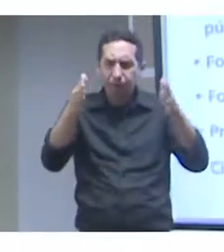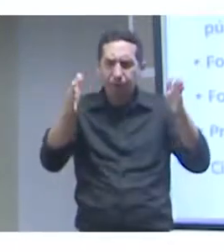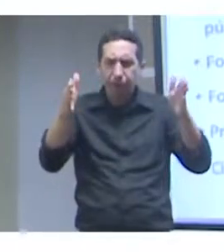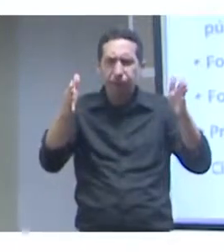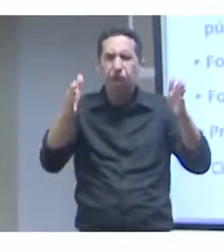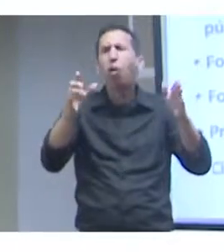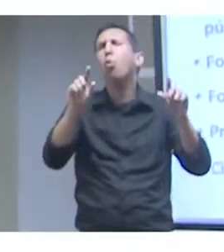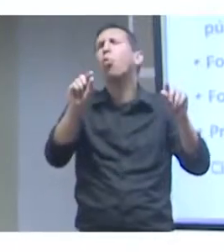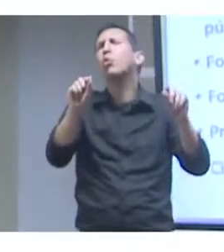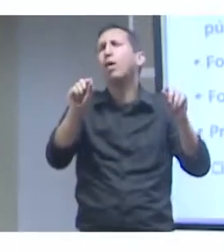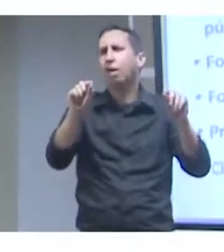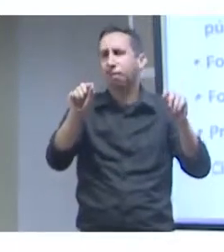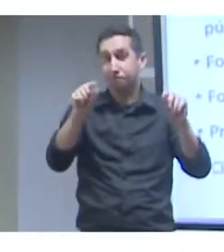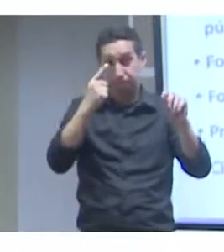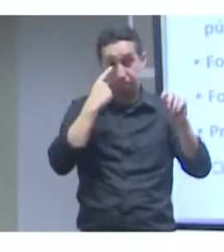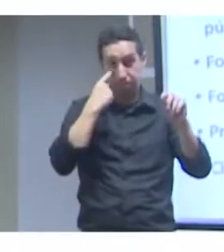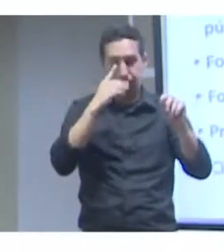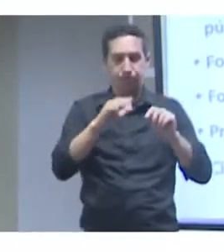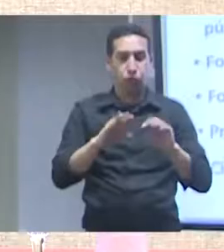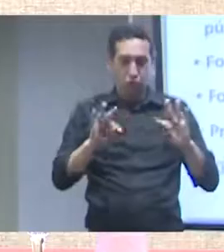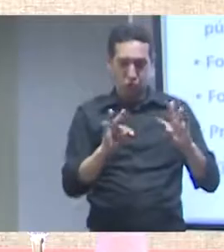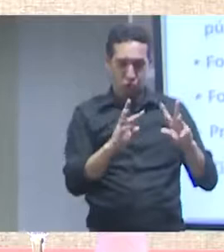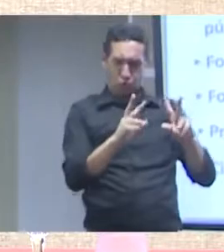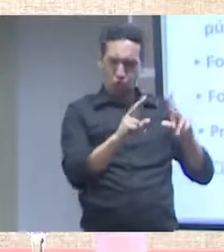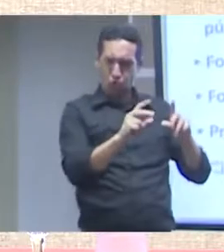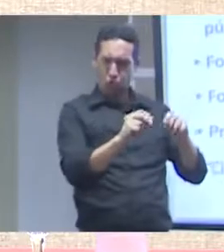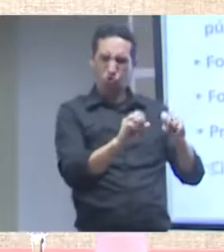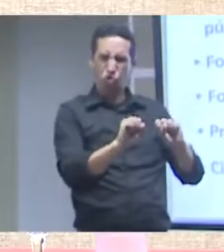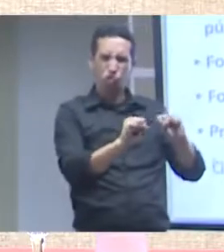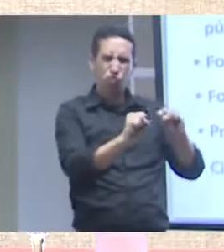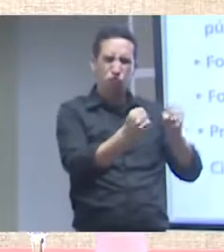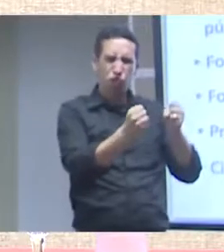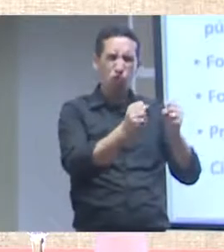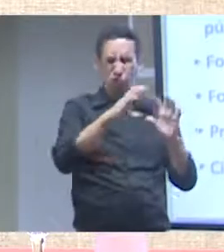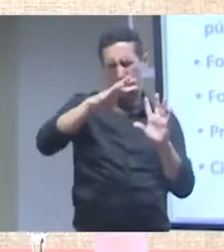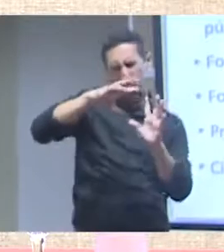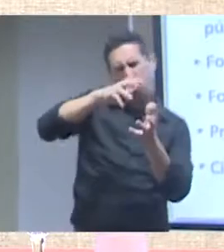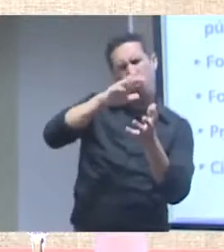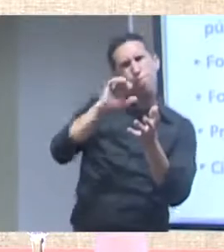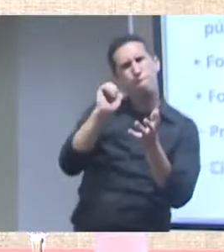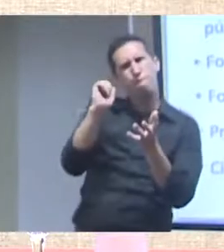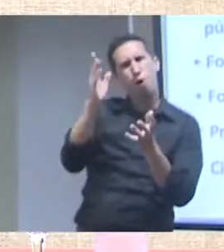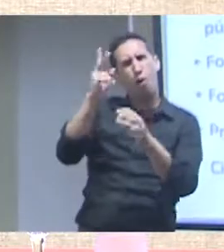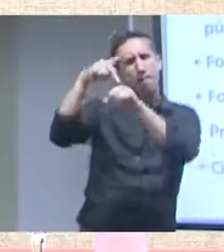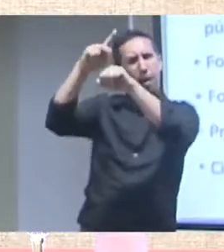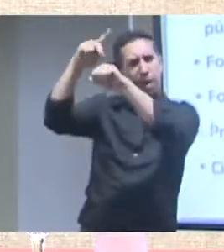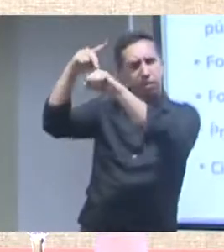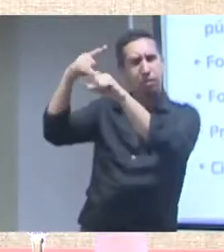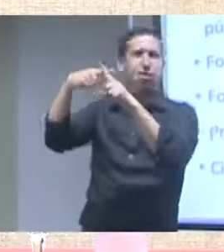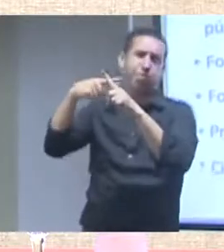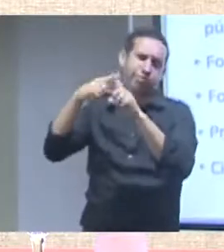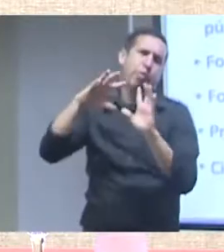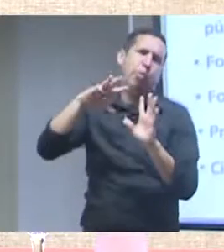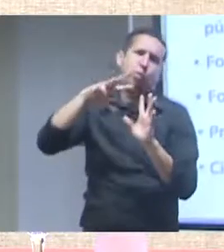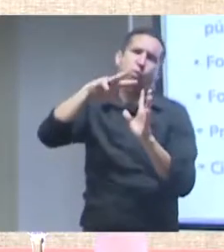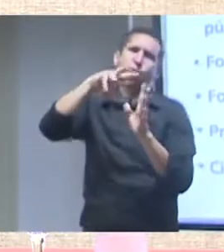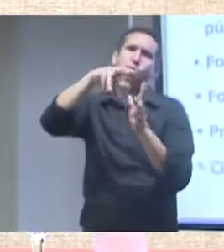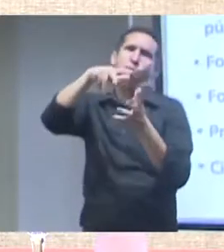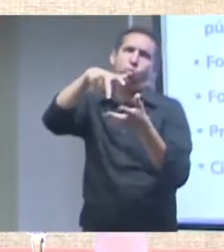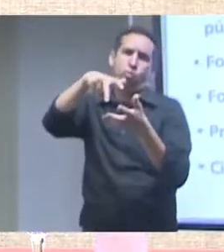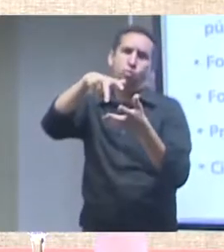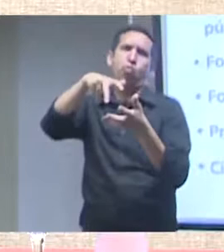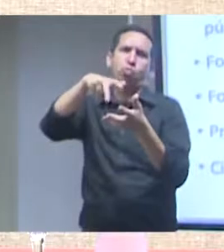esforços internacionais sejam importantes, porque vivemos num mundo globalizado e a ciência